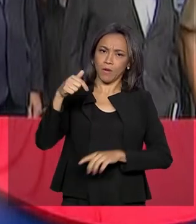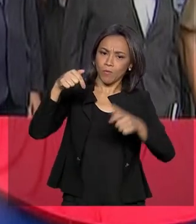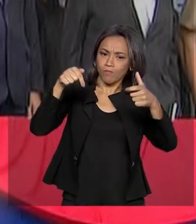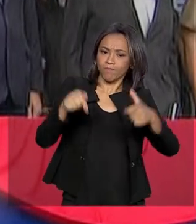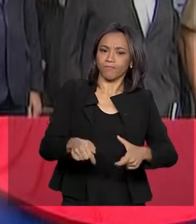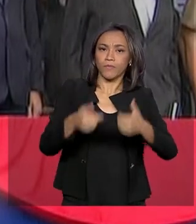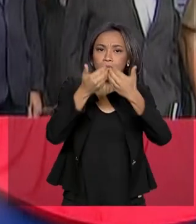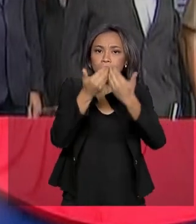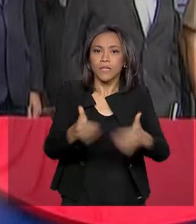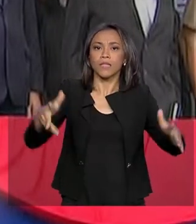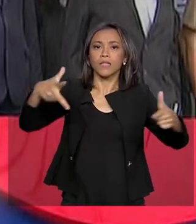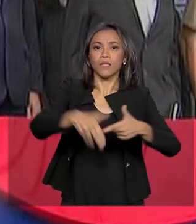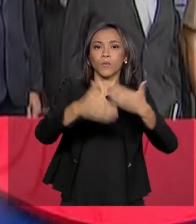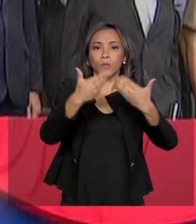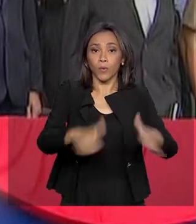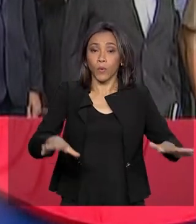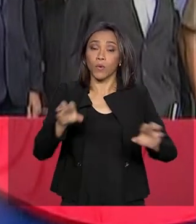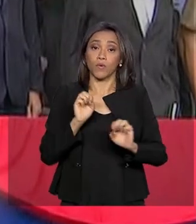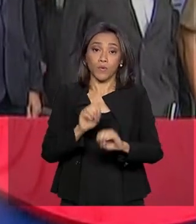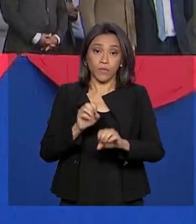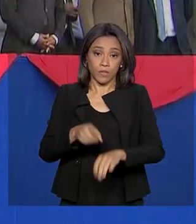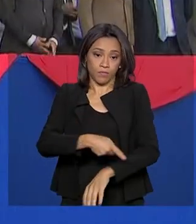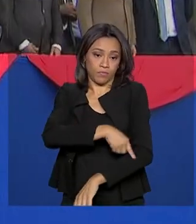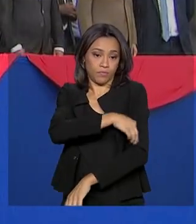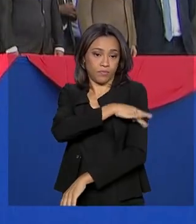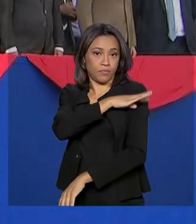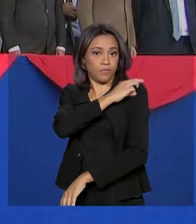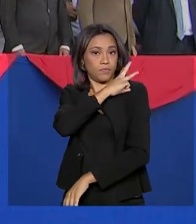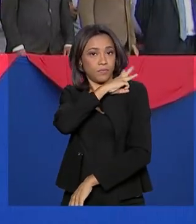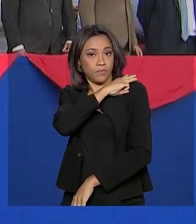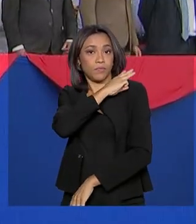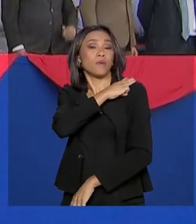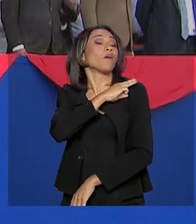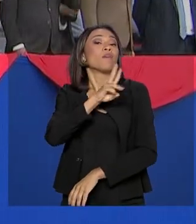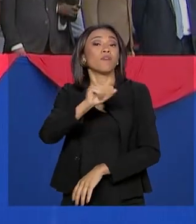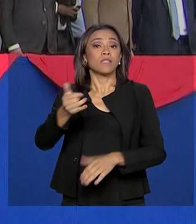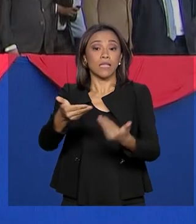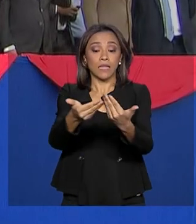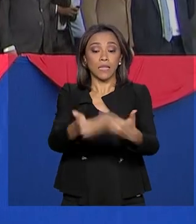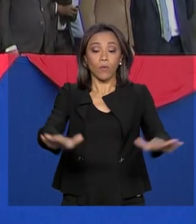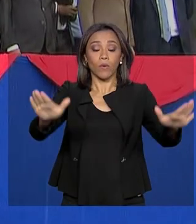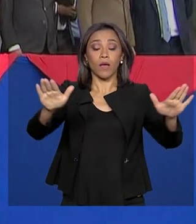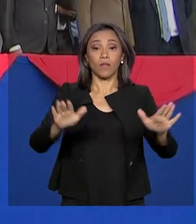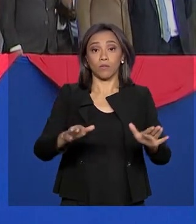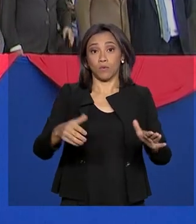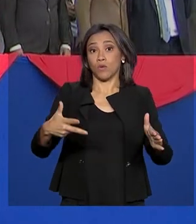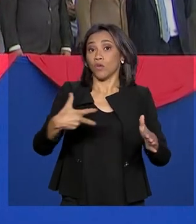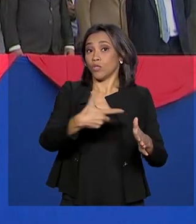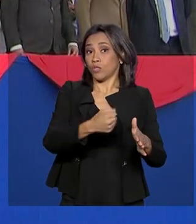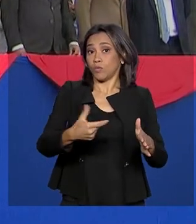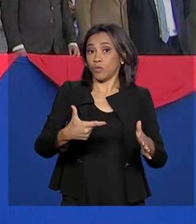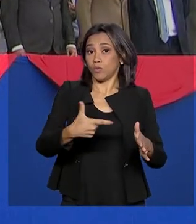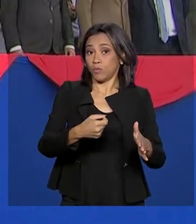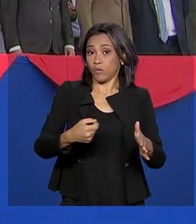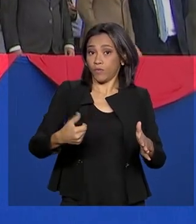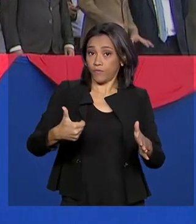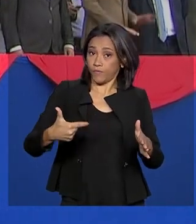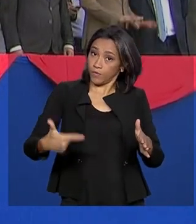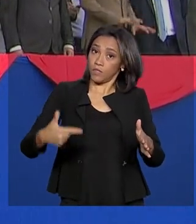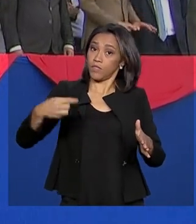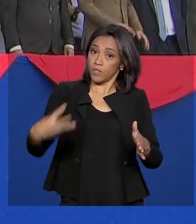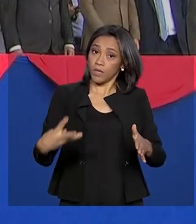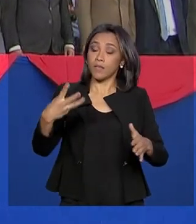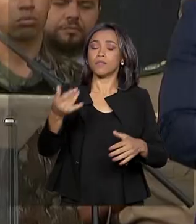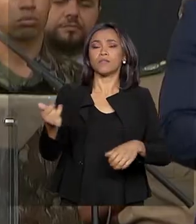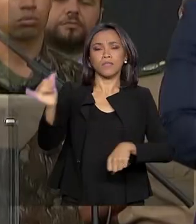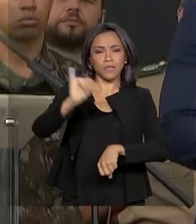vai oferecer os ensinos fundamental e médio, será inaugurado em 2023 e vai funcionar na área do Campo de Marte, na capital